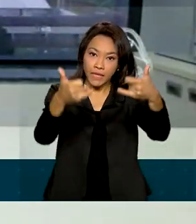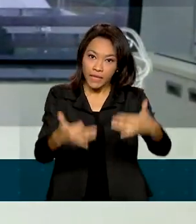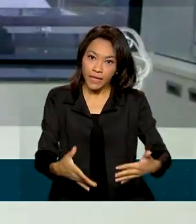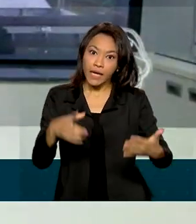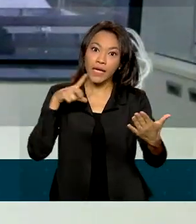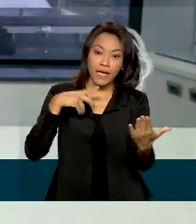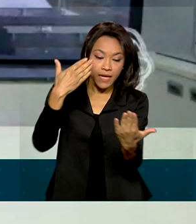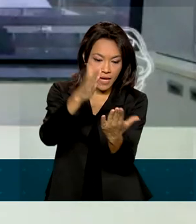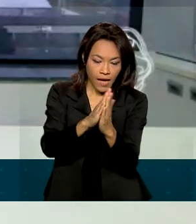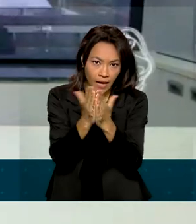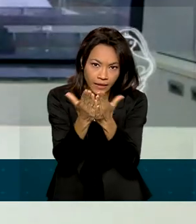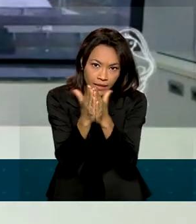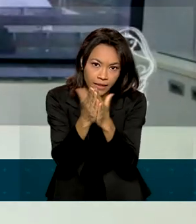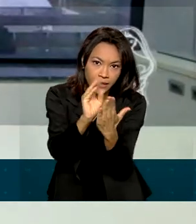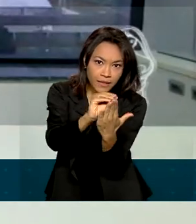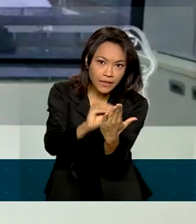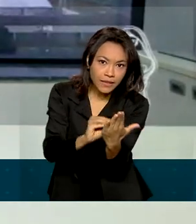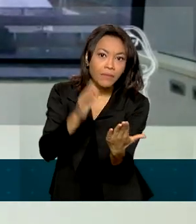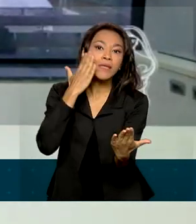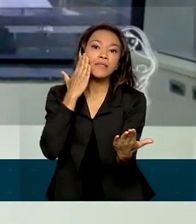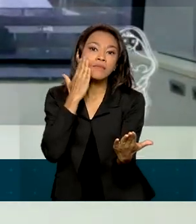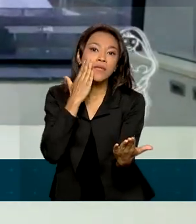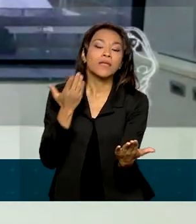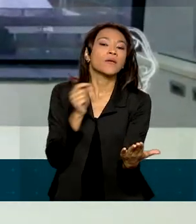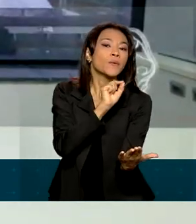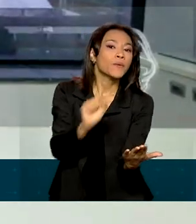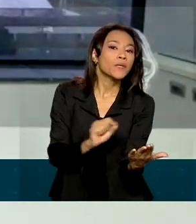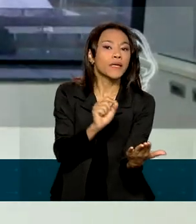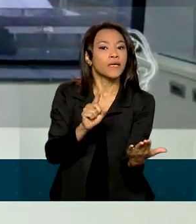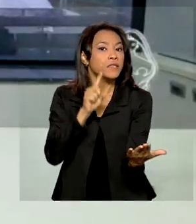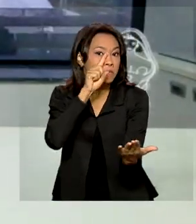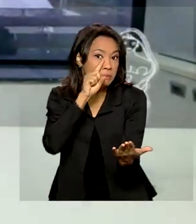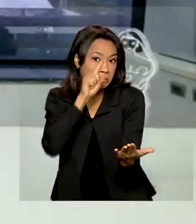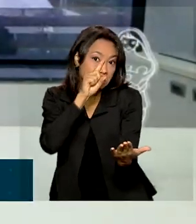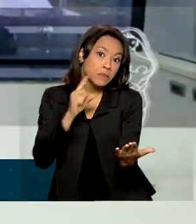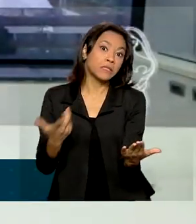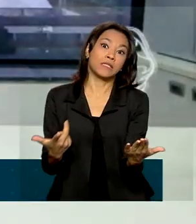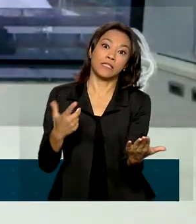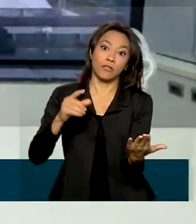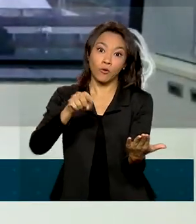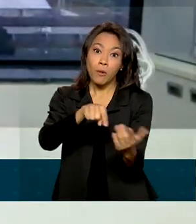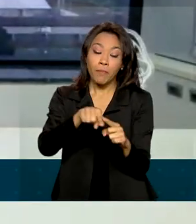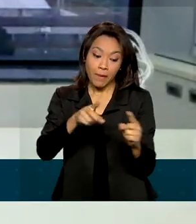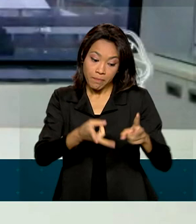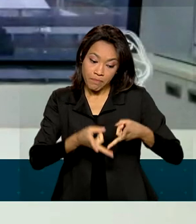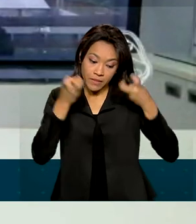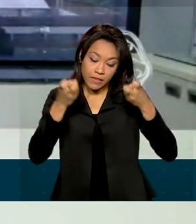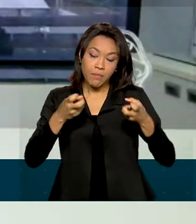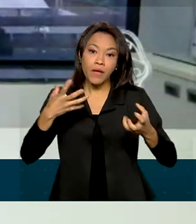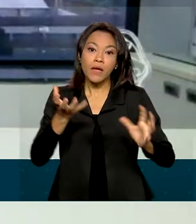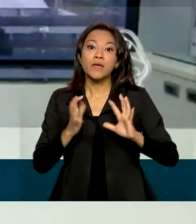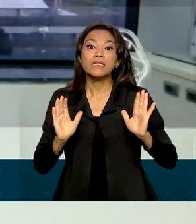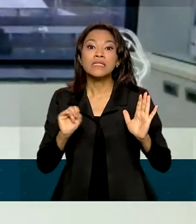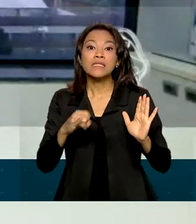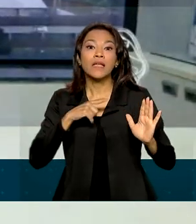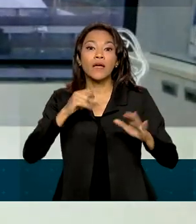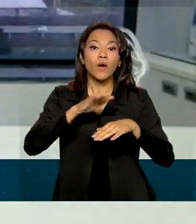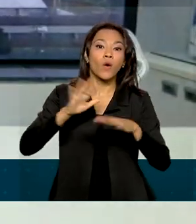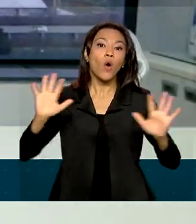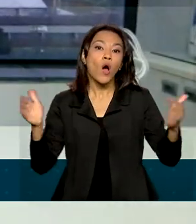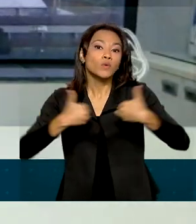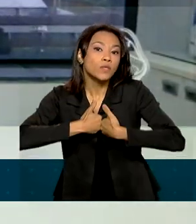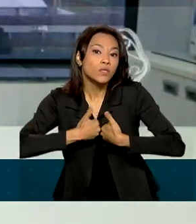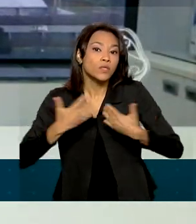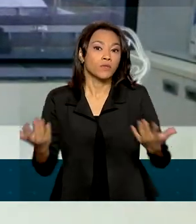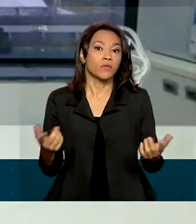um instrumento específico para rastreio de risco precoce de transtorno do espectro autista e, além disso, em parceria